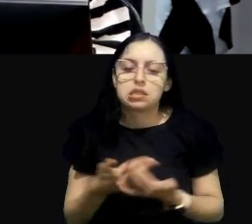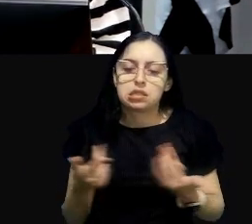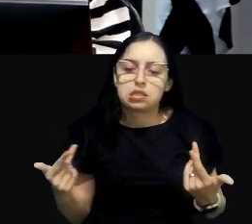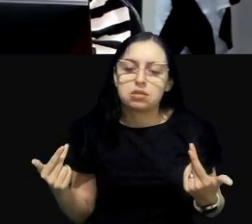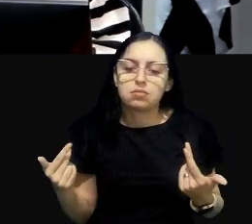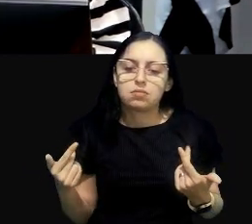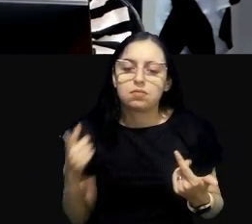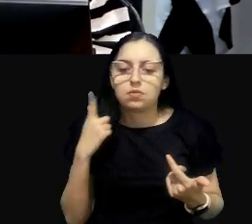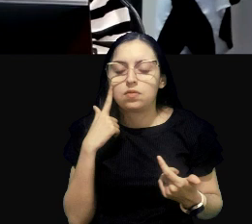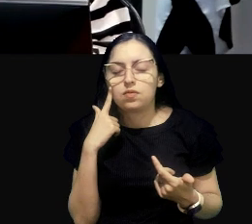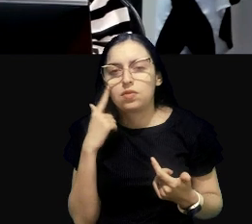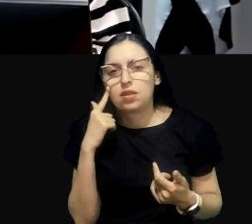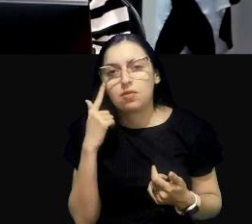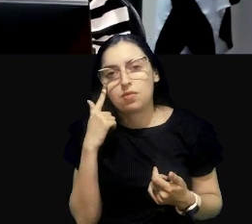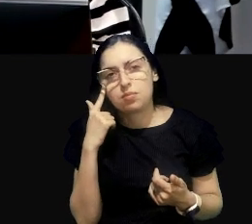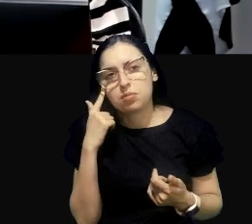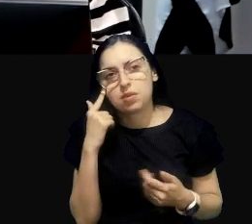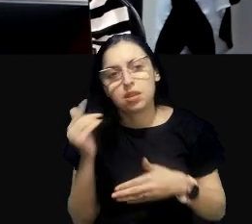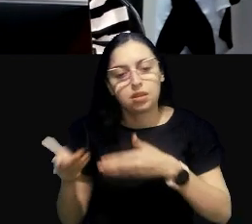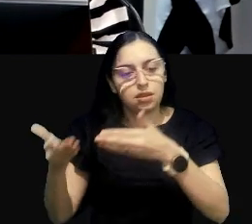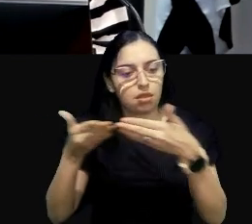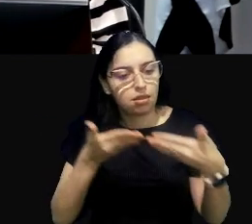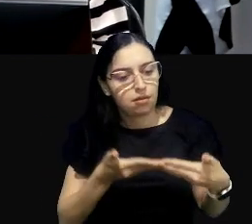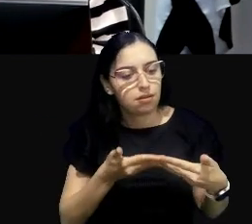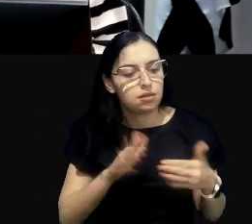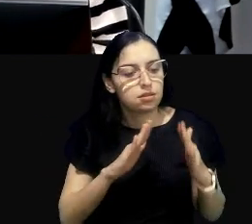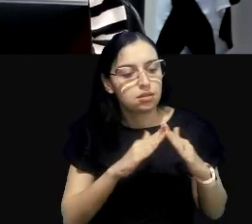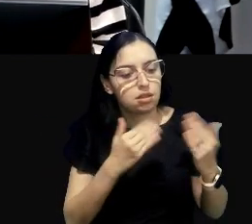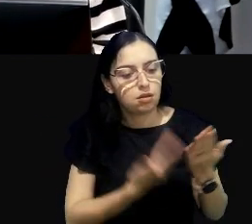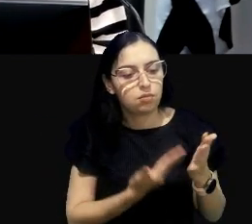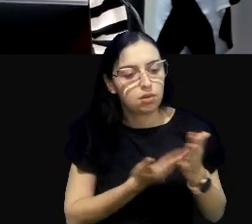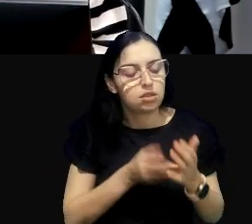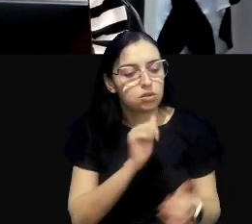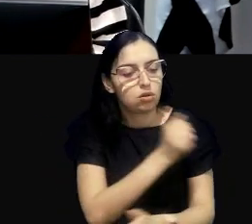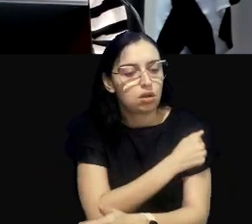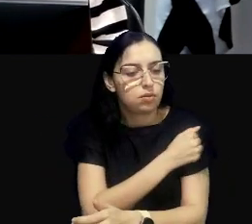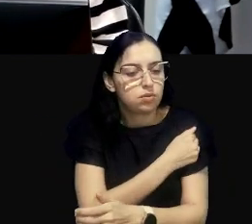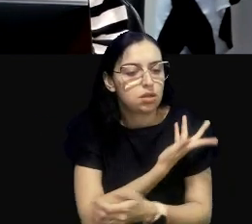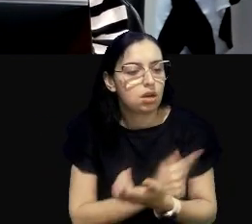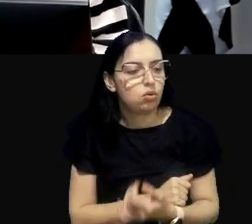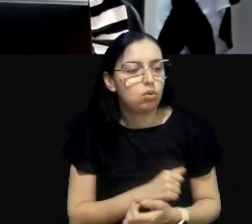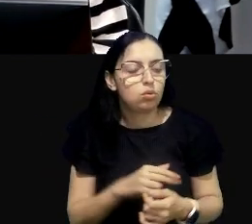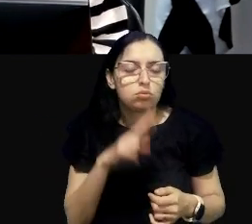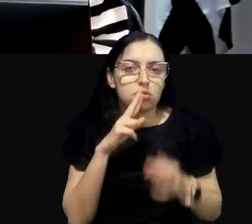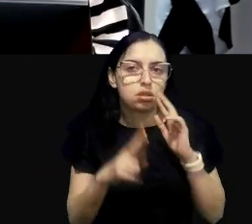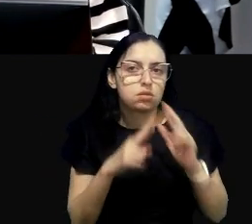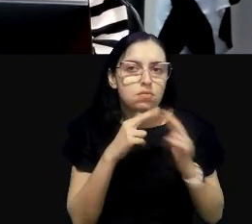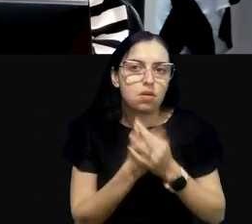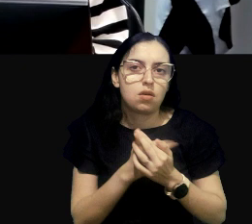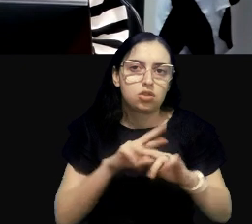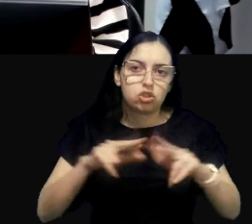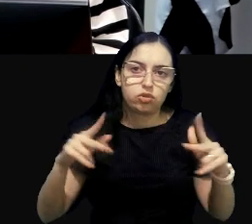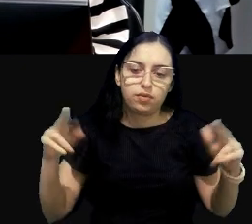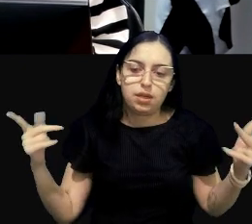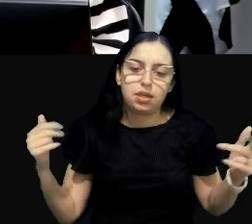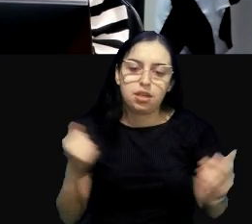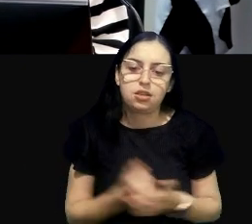trazer para a sala de aula outros requisitos para preparar